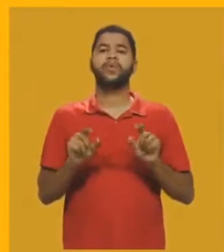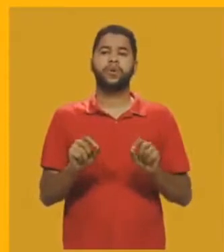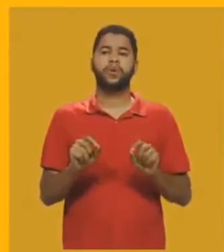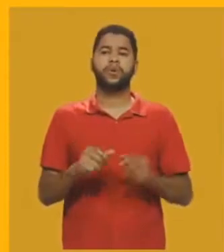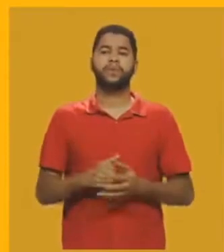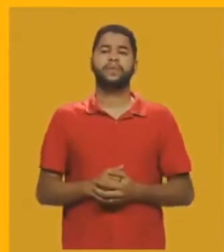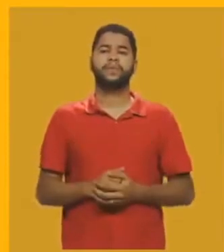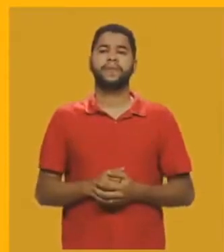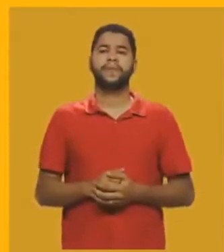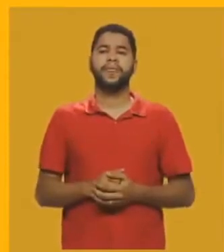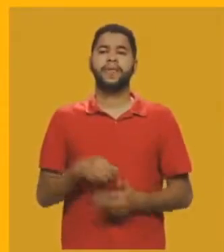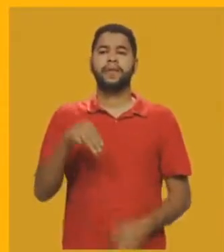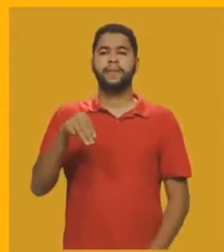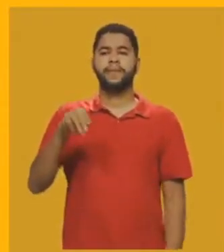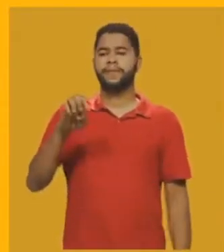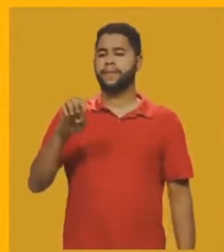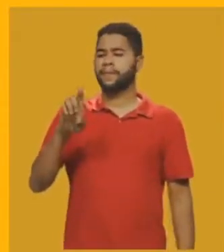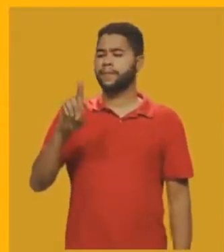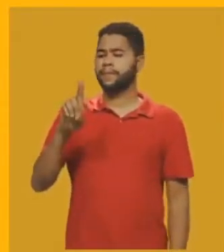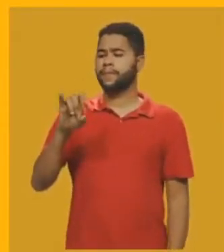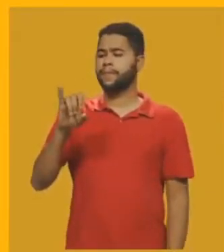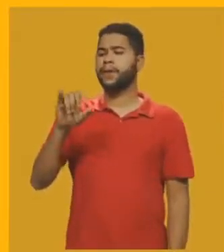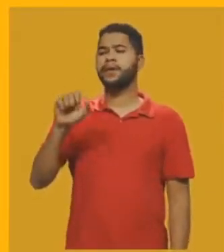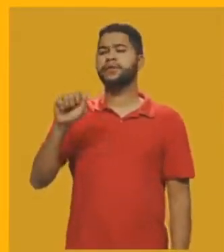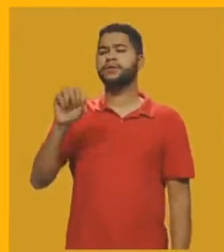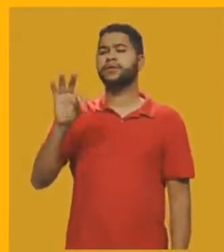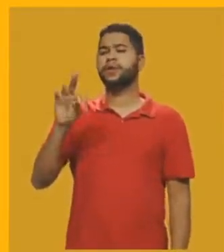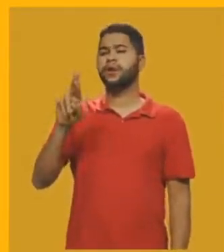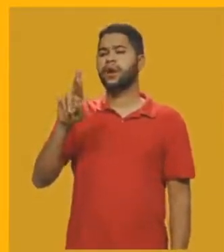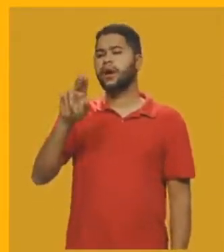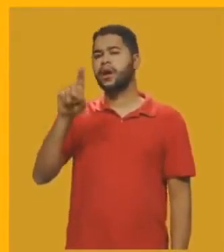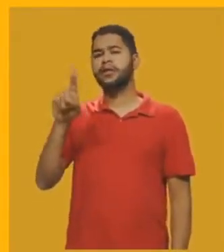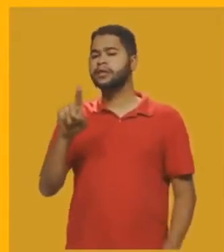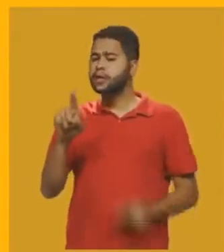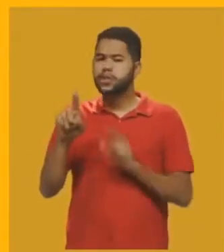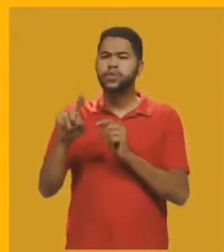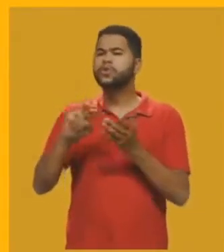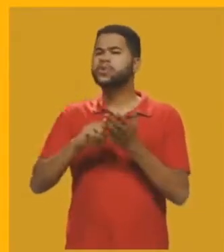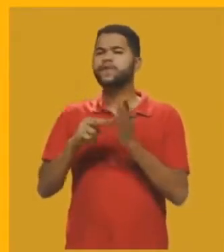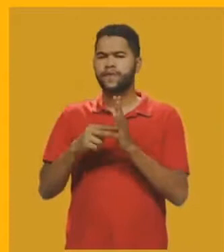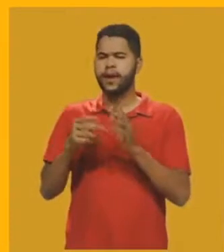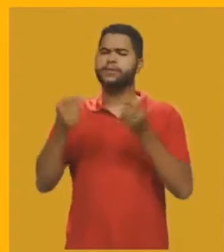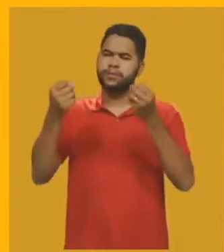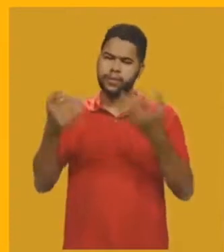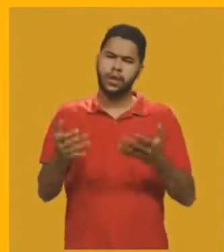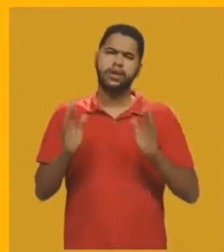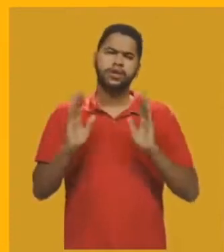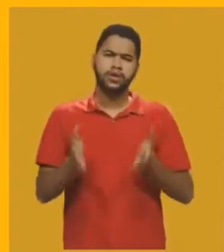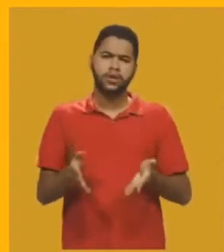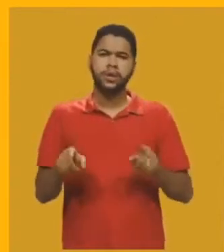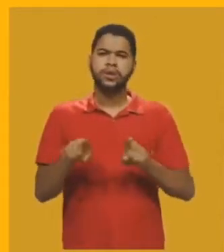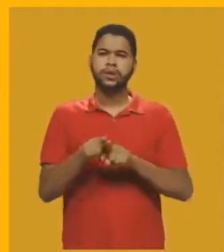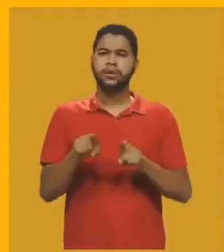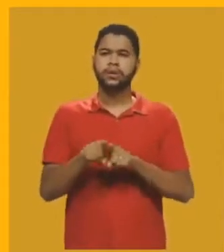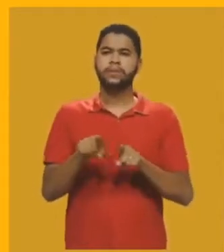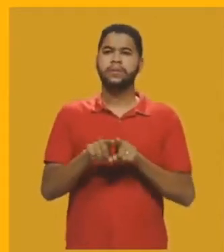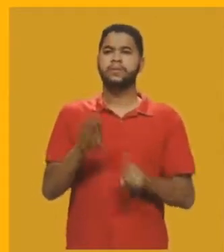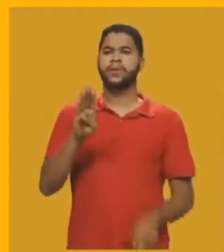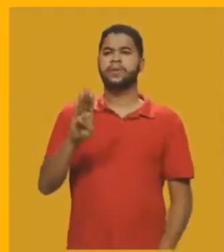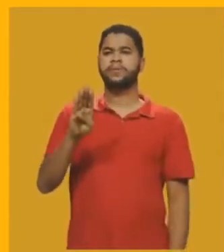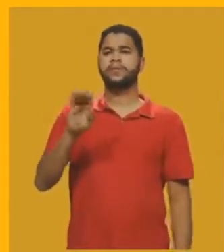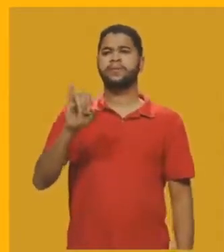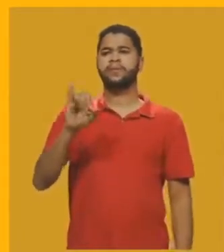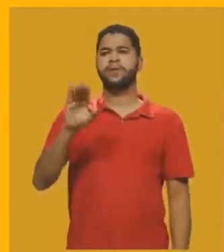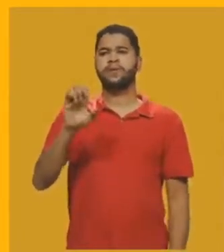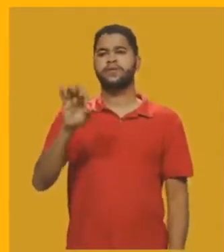mediatriz, que que era o conceito de mediatriz, bissetriz de um ângulo. E eu aproveitei e